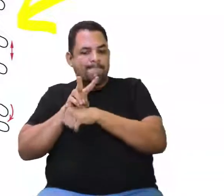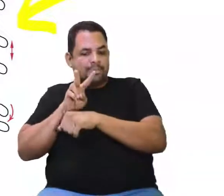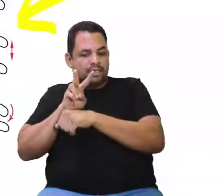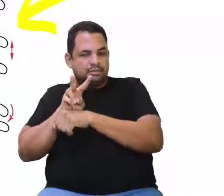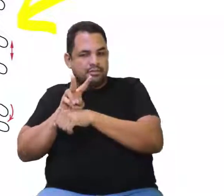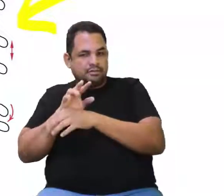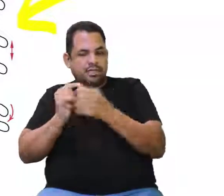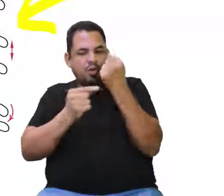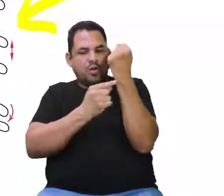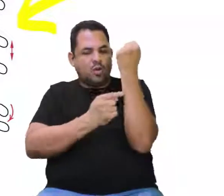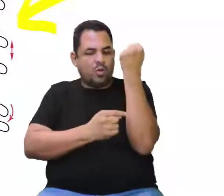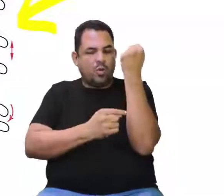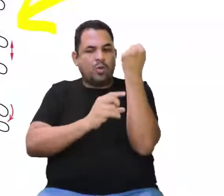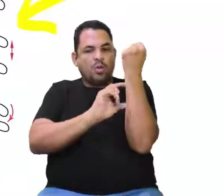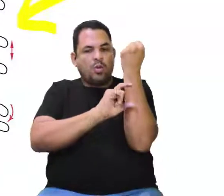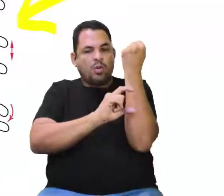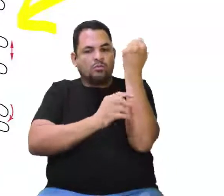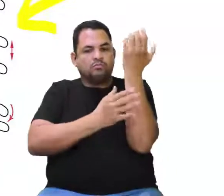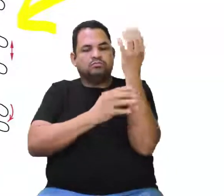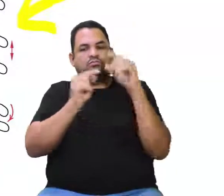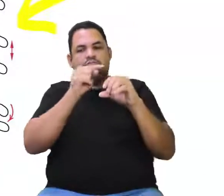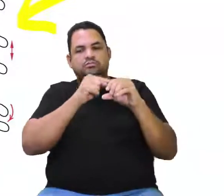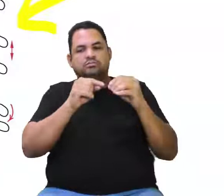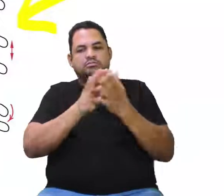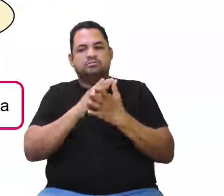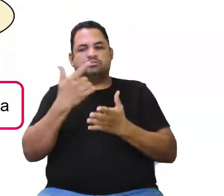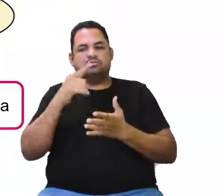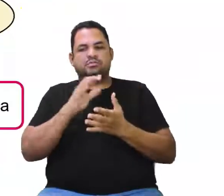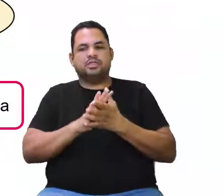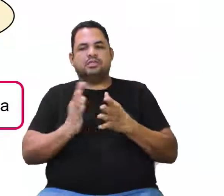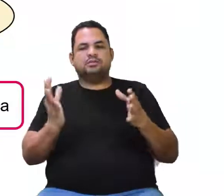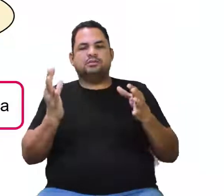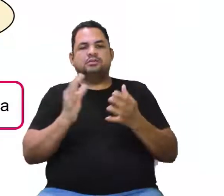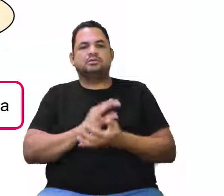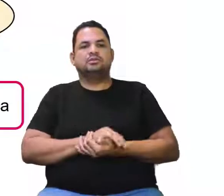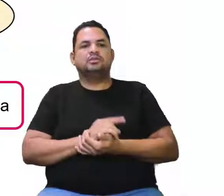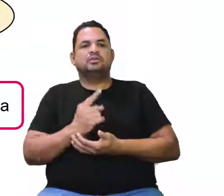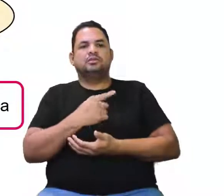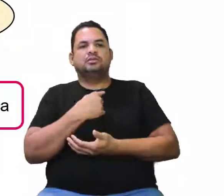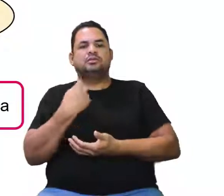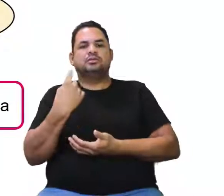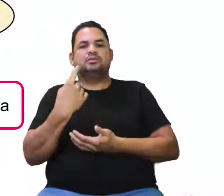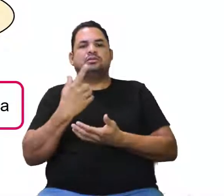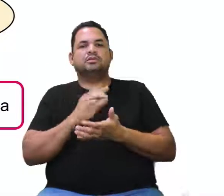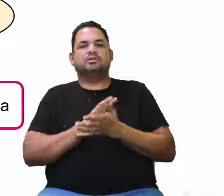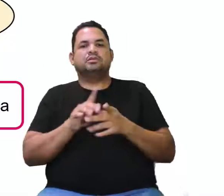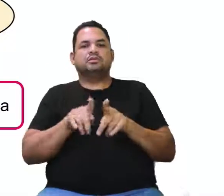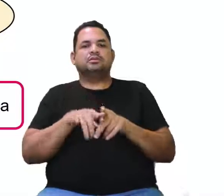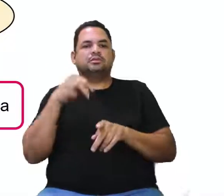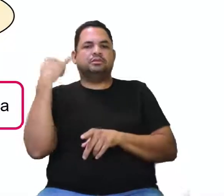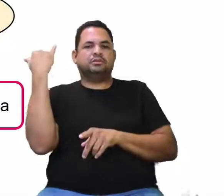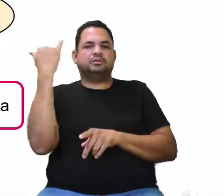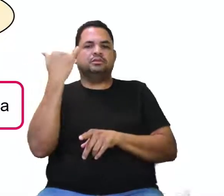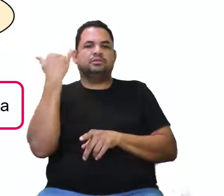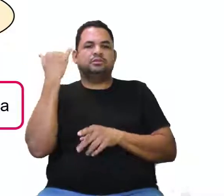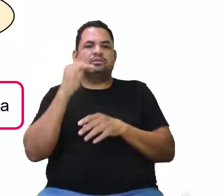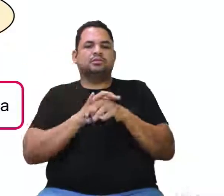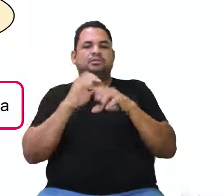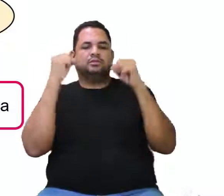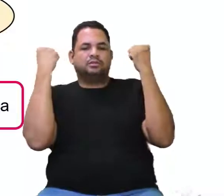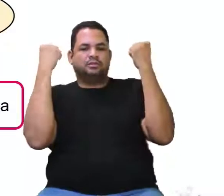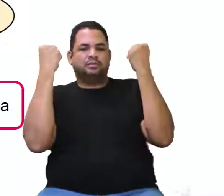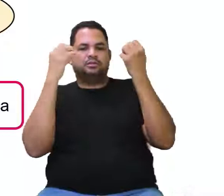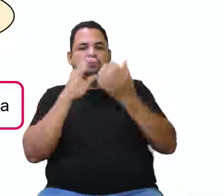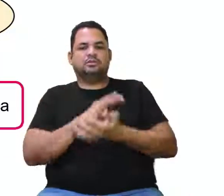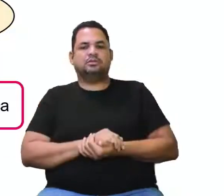disco para que a gente não tenha doenças associadas. O mais que a gente viu? A gente viu a importância do exercício